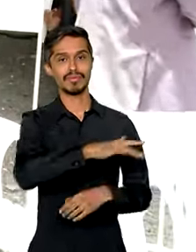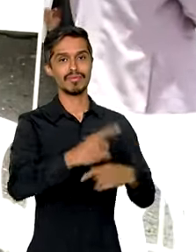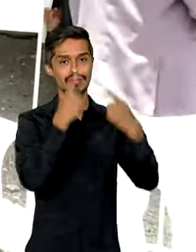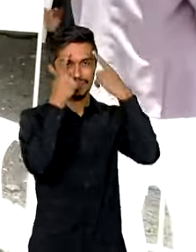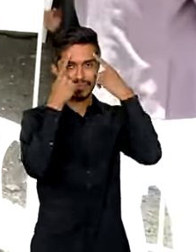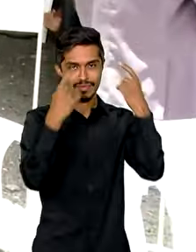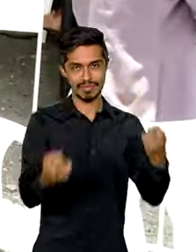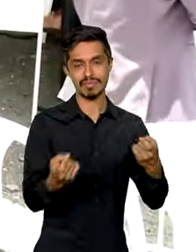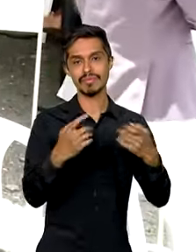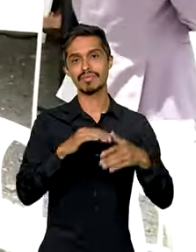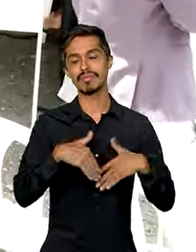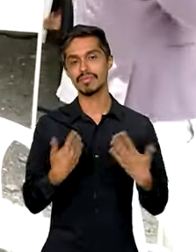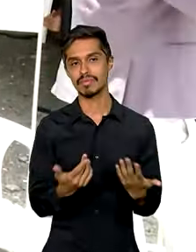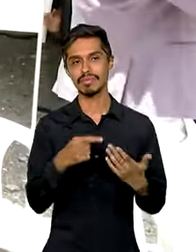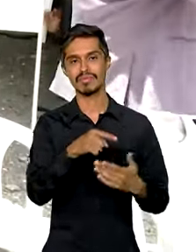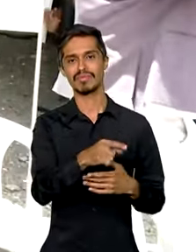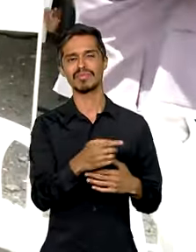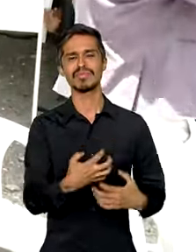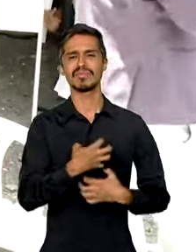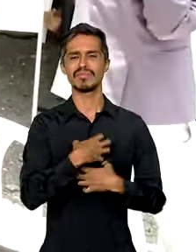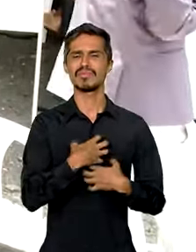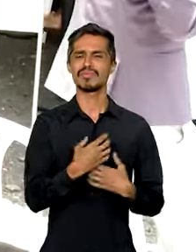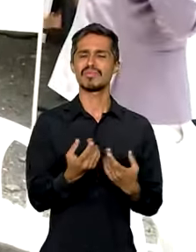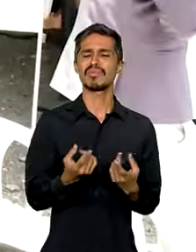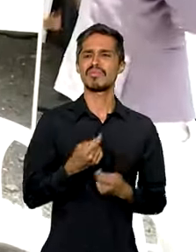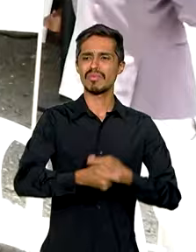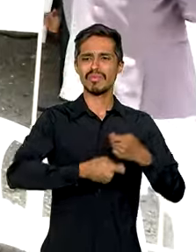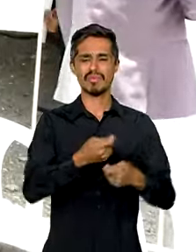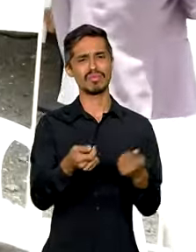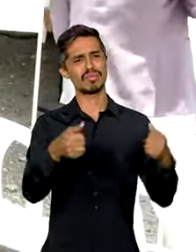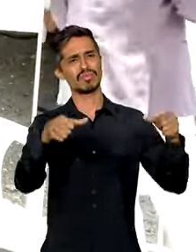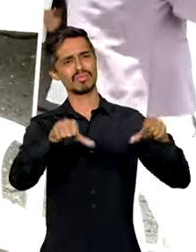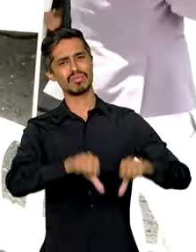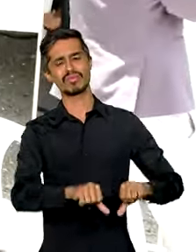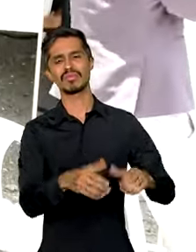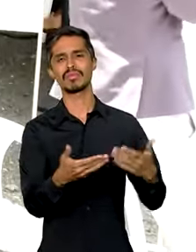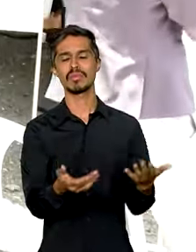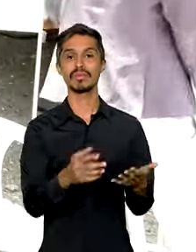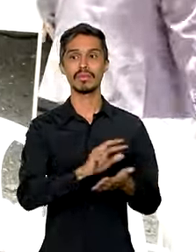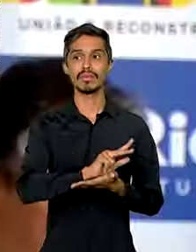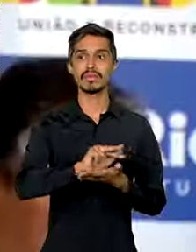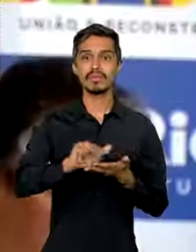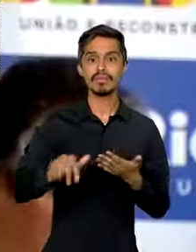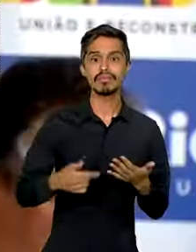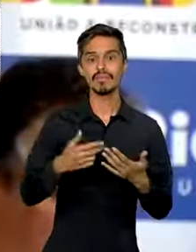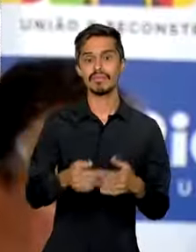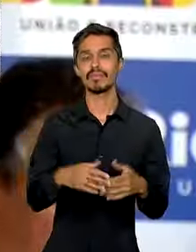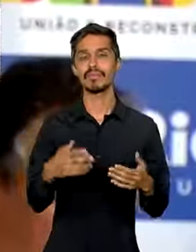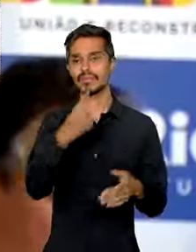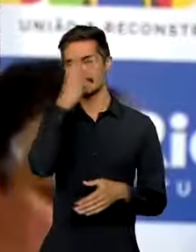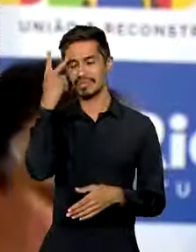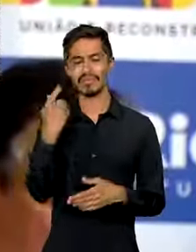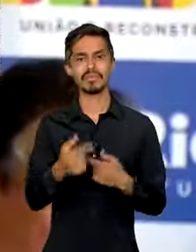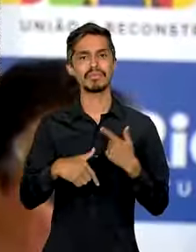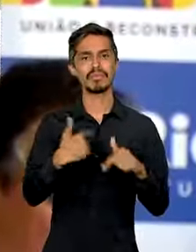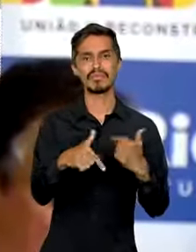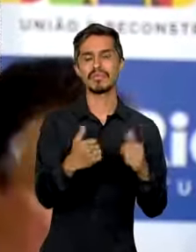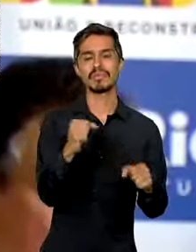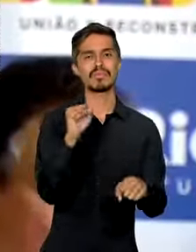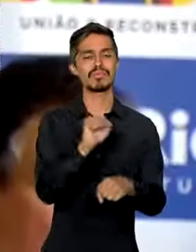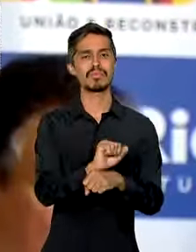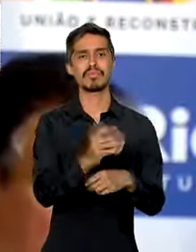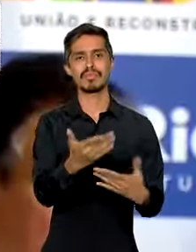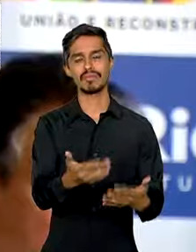violência, deixando um vazio econômico e milhares de desempregados. A educação de um curso